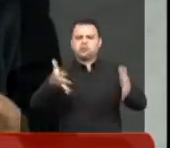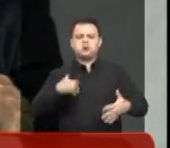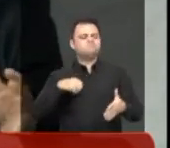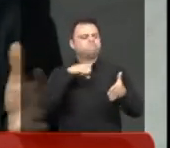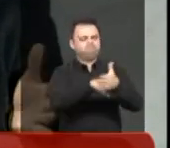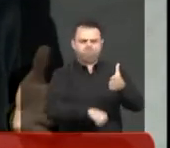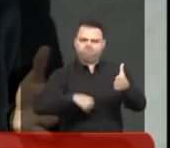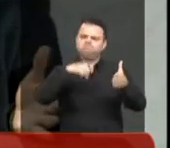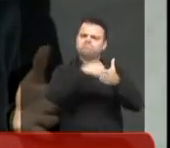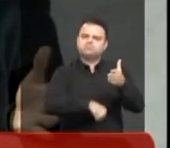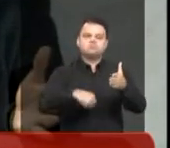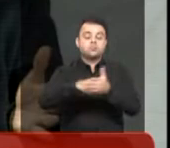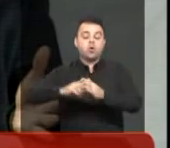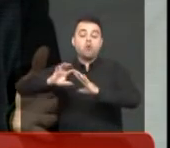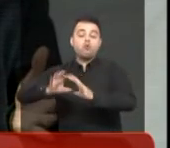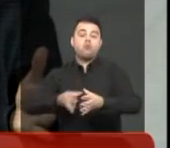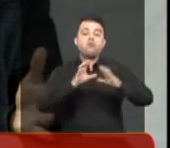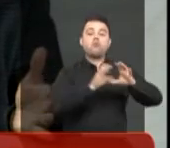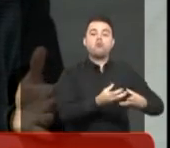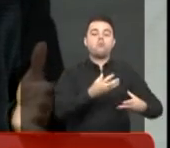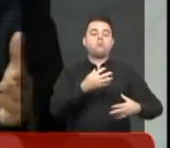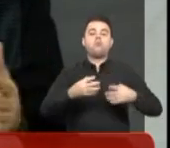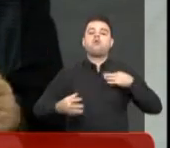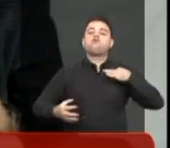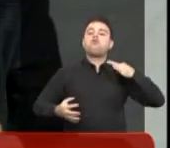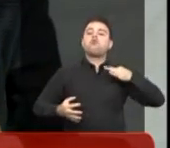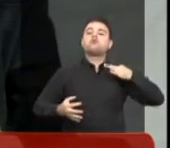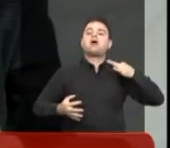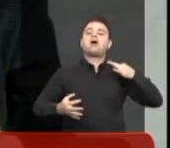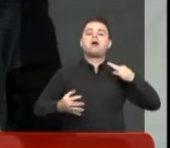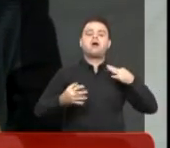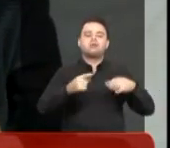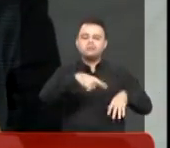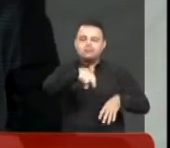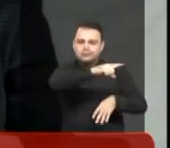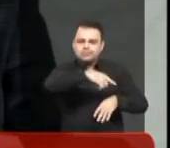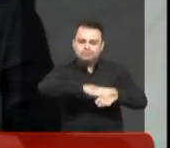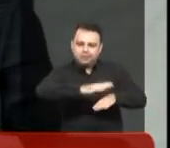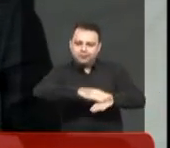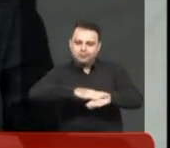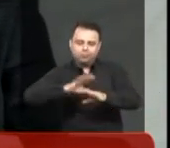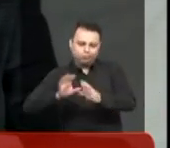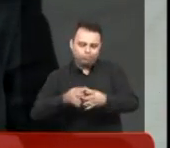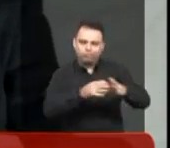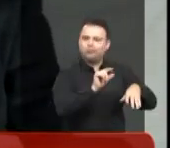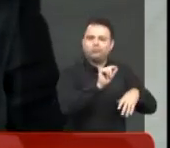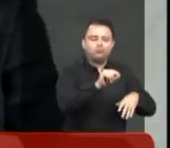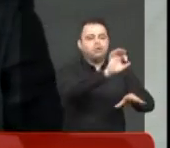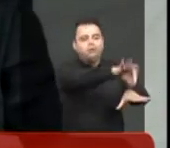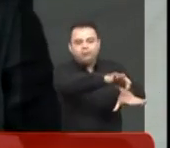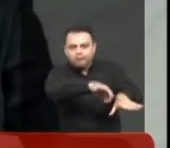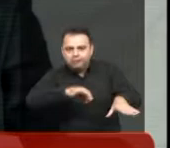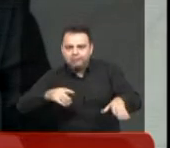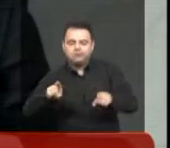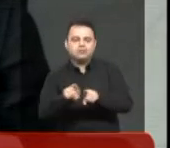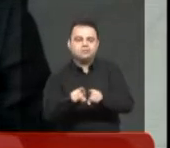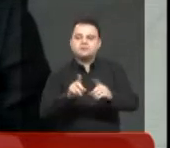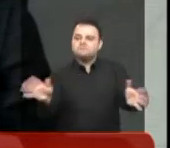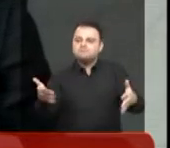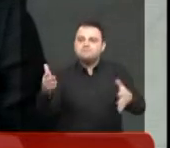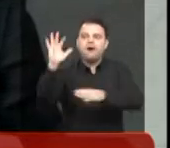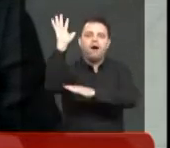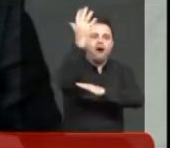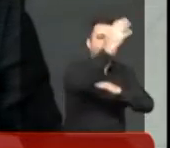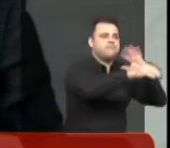já com dois grupos de voluntários, o Muda que a Cidade Muda e o Corredor Ecológico, que plantaram já